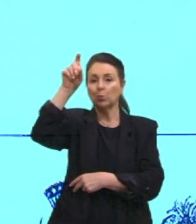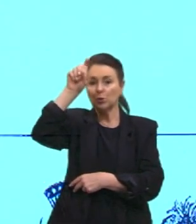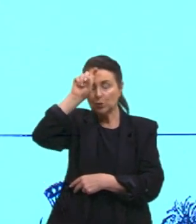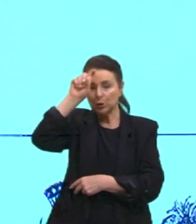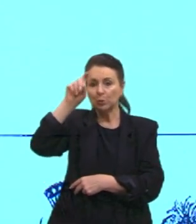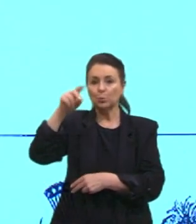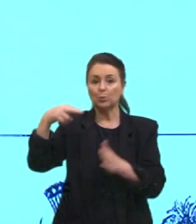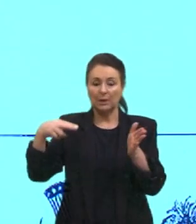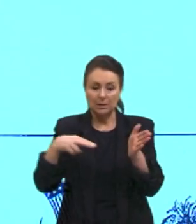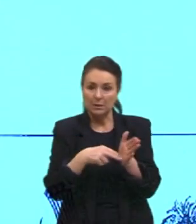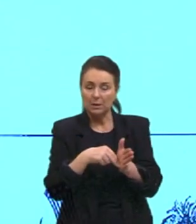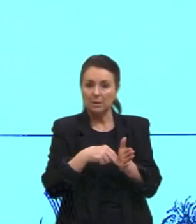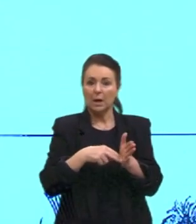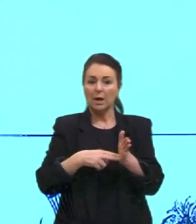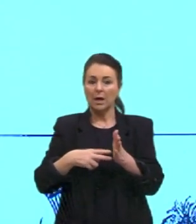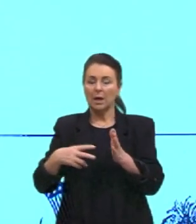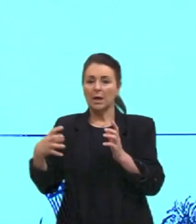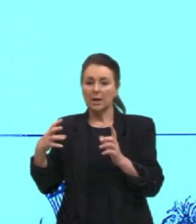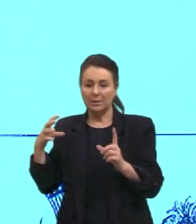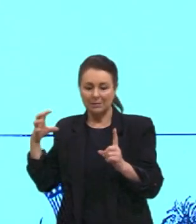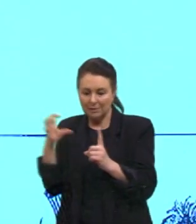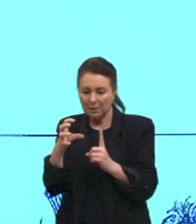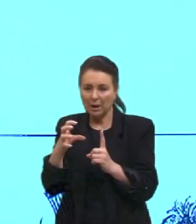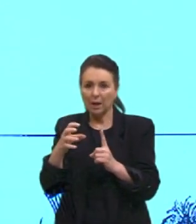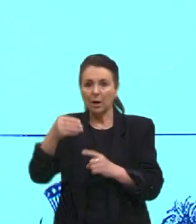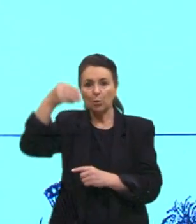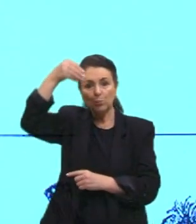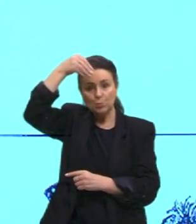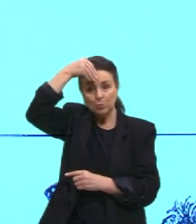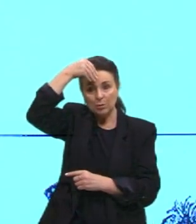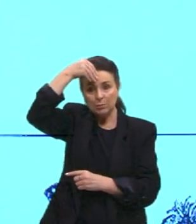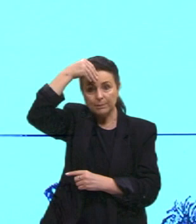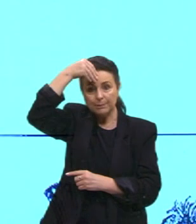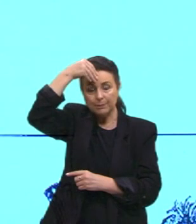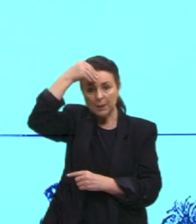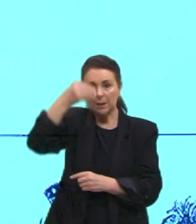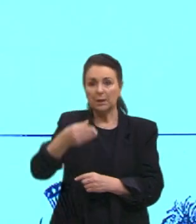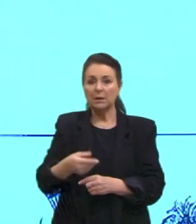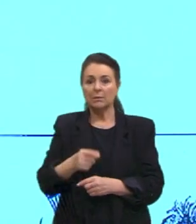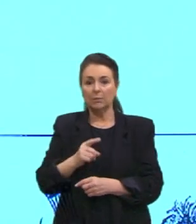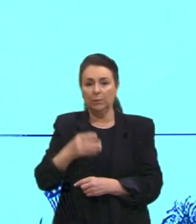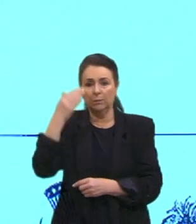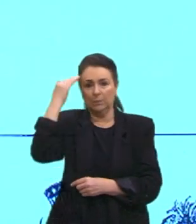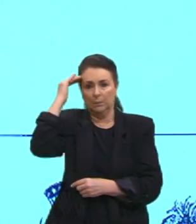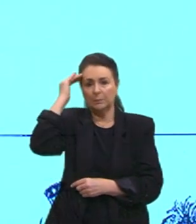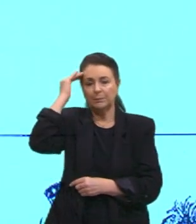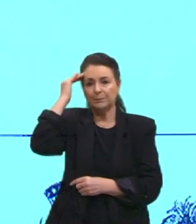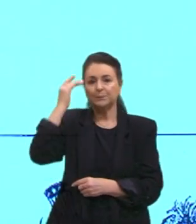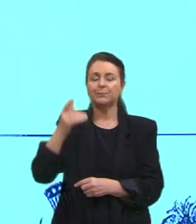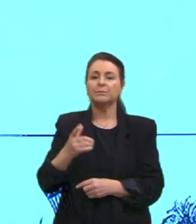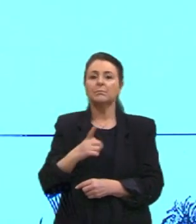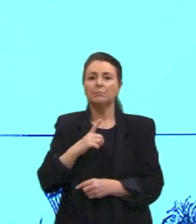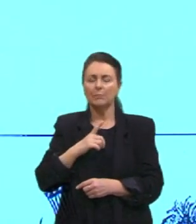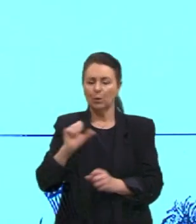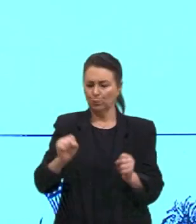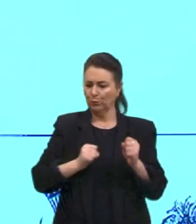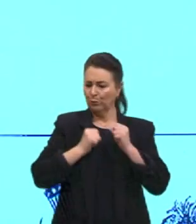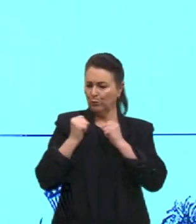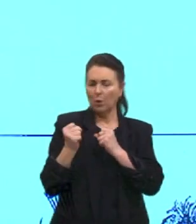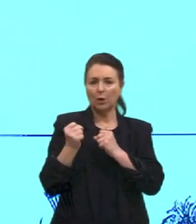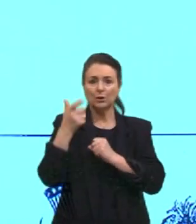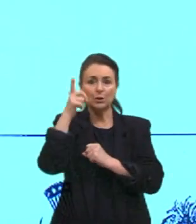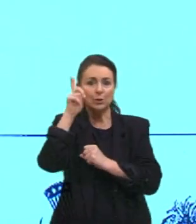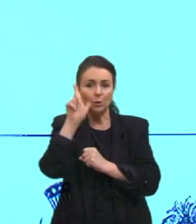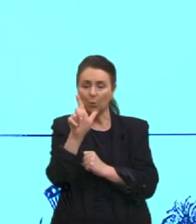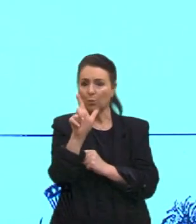da Síria, eles atacam, então, os judeus. E aí, eles entendem que os judeus estão fortes, né, não conseguem